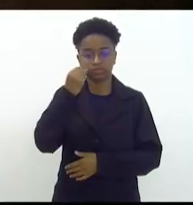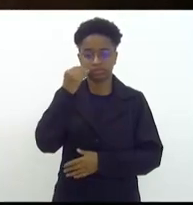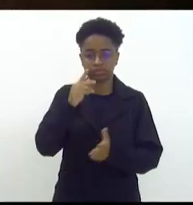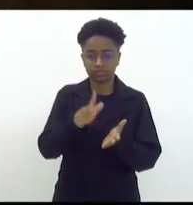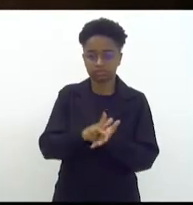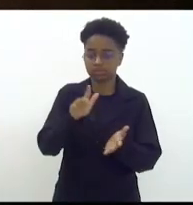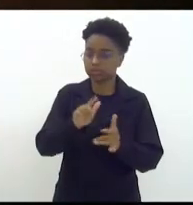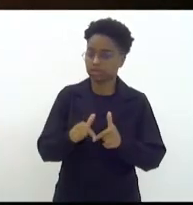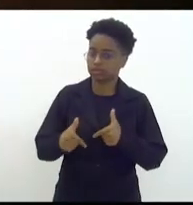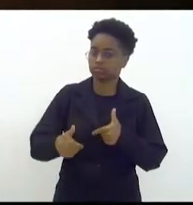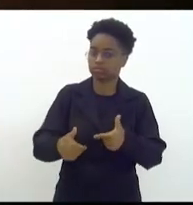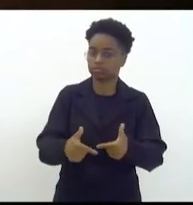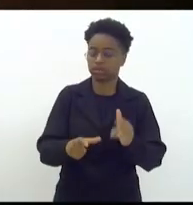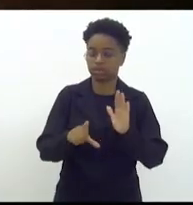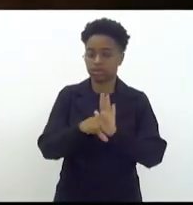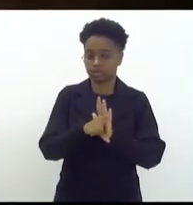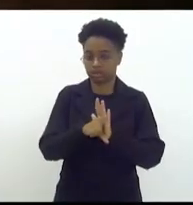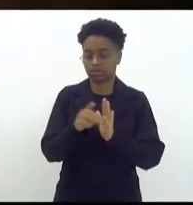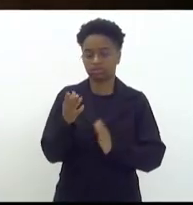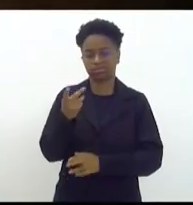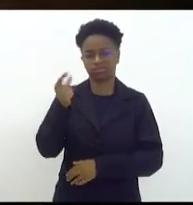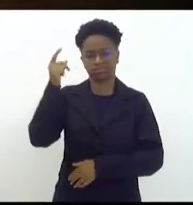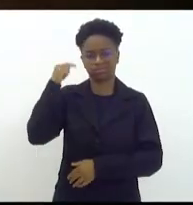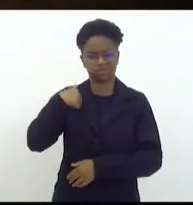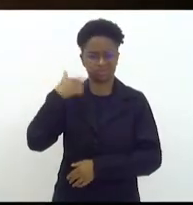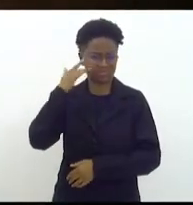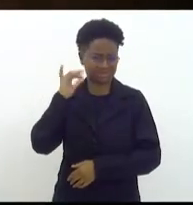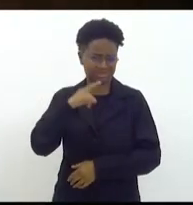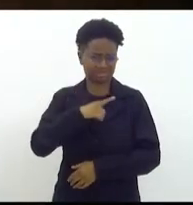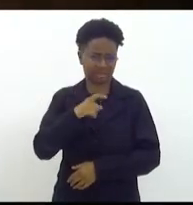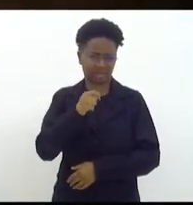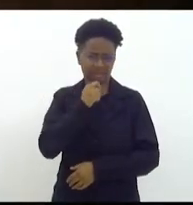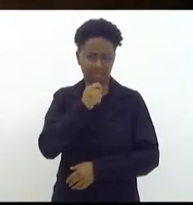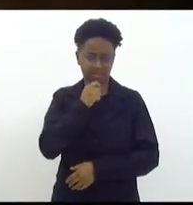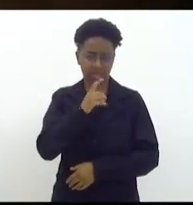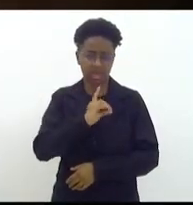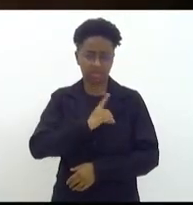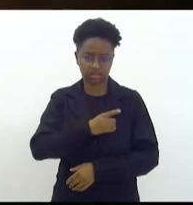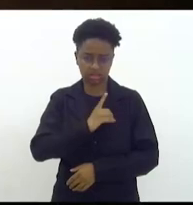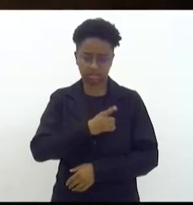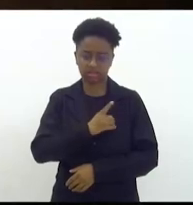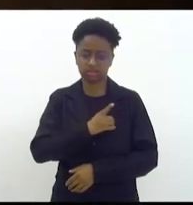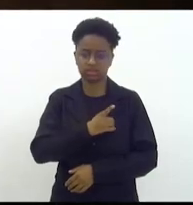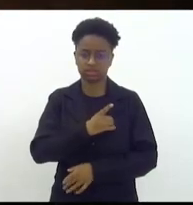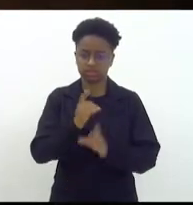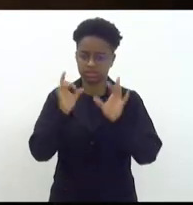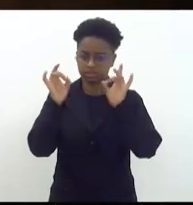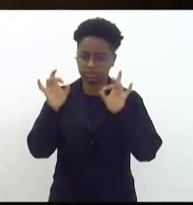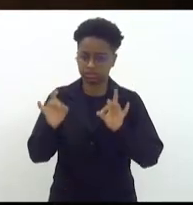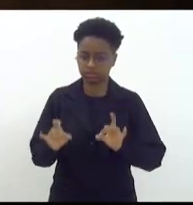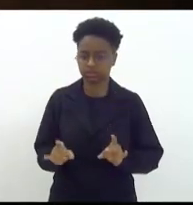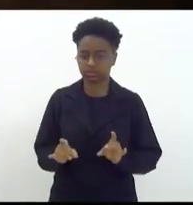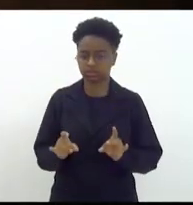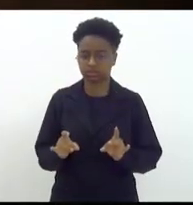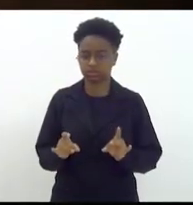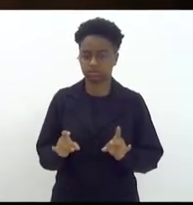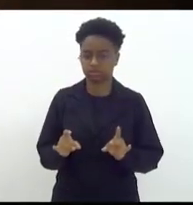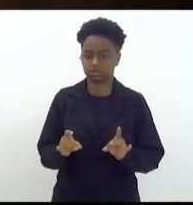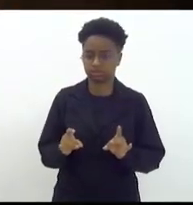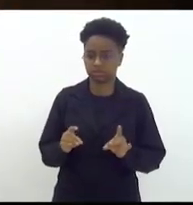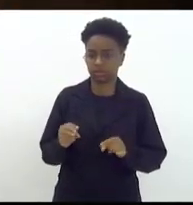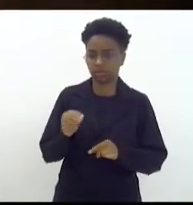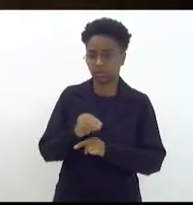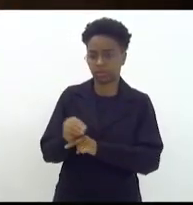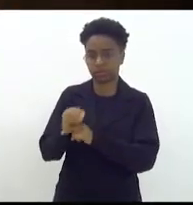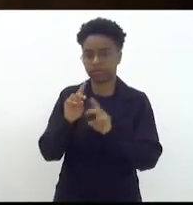de Eloneida, na época, nem sei se há ainda, uma delegacia especial de cuidar da